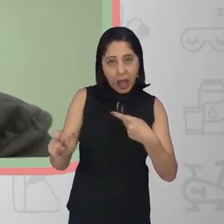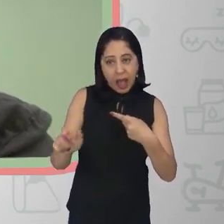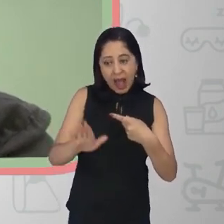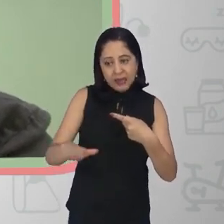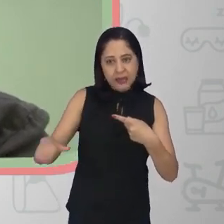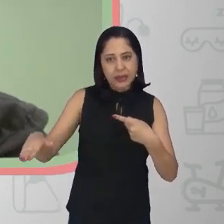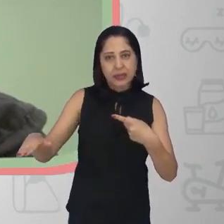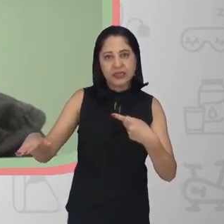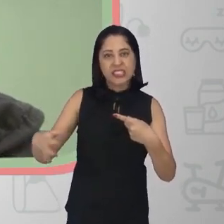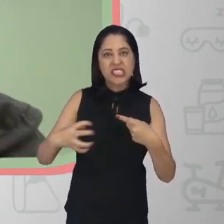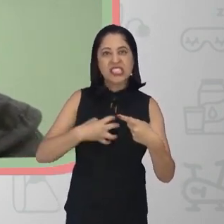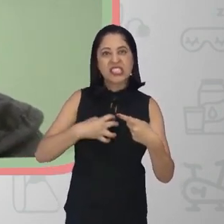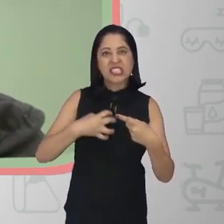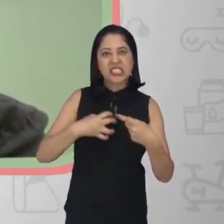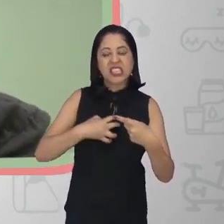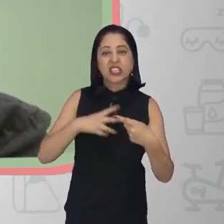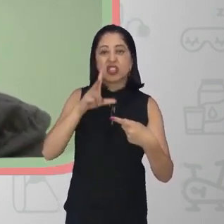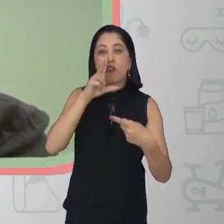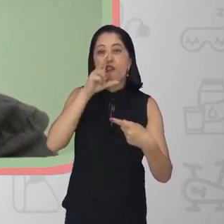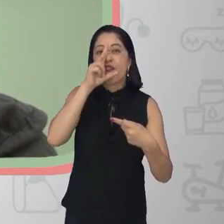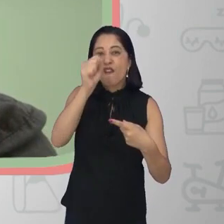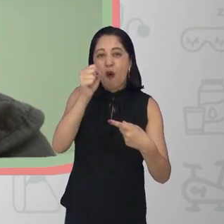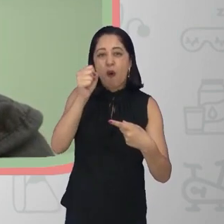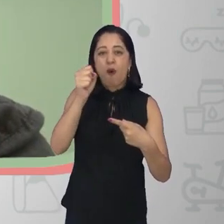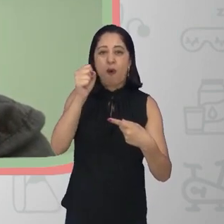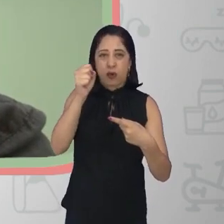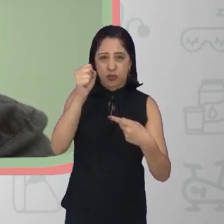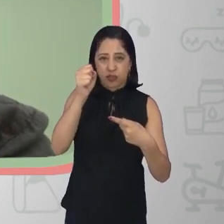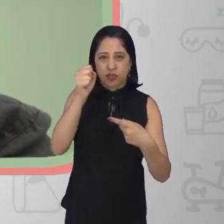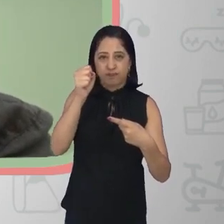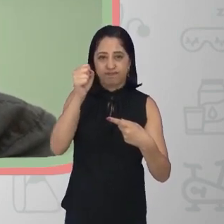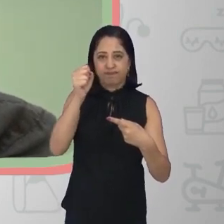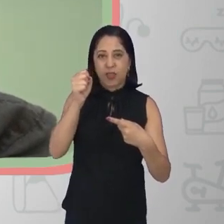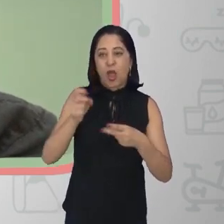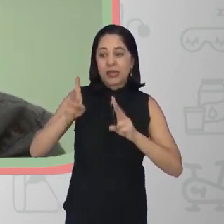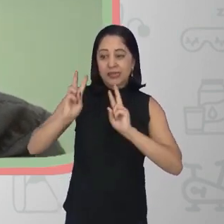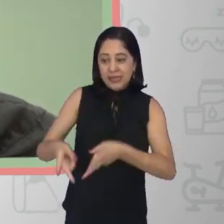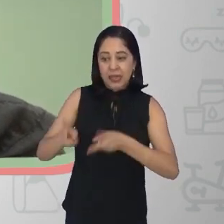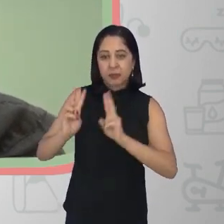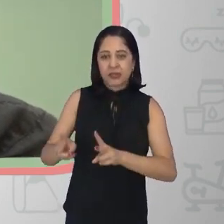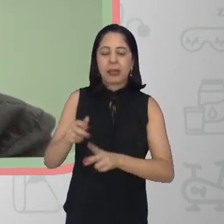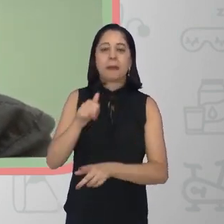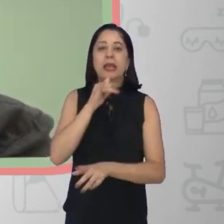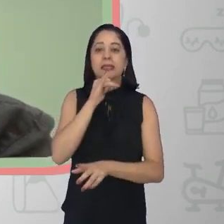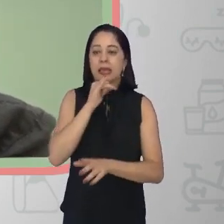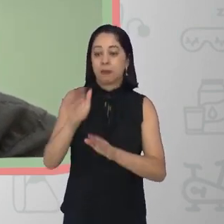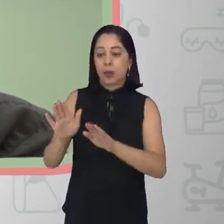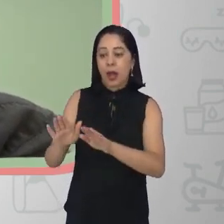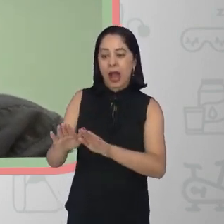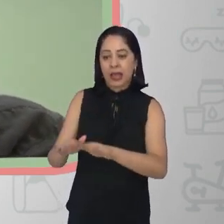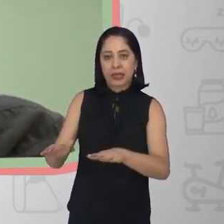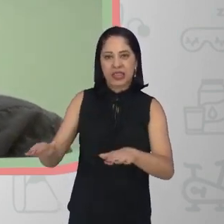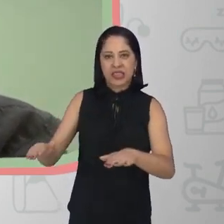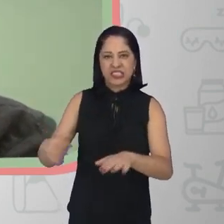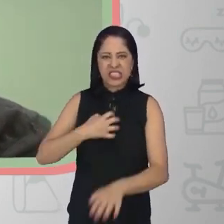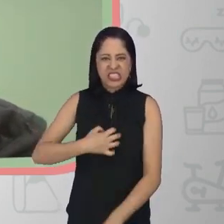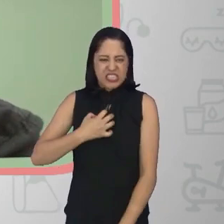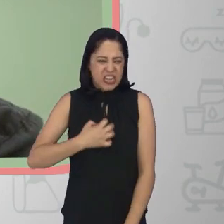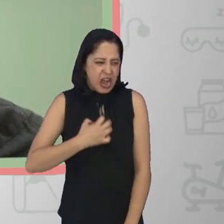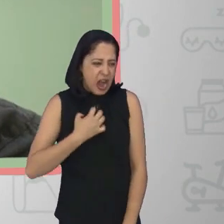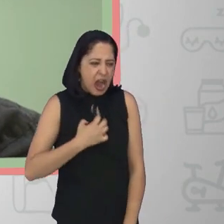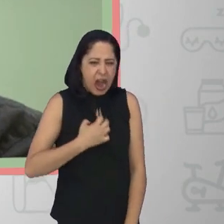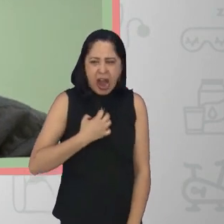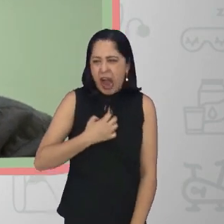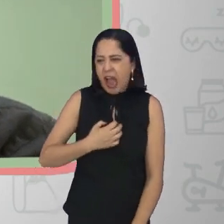criança, ele é muito intenso e um muito frequente. Então, se você pensar numa criança agressiva, numa